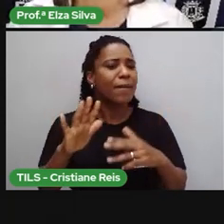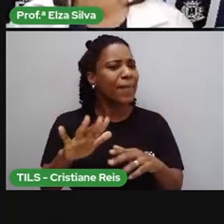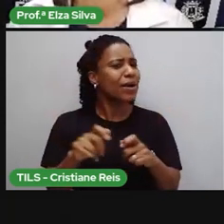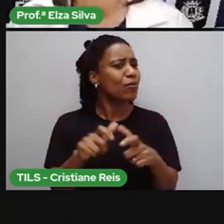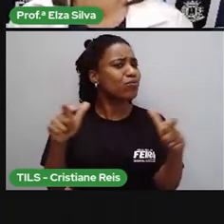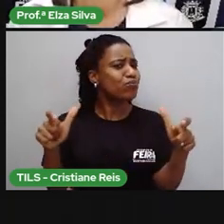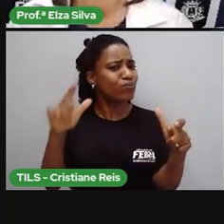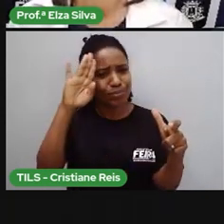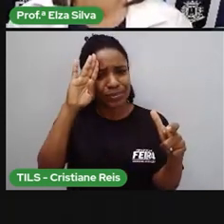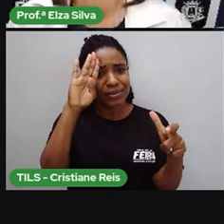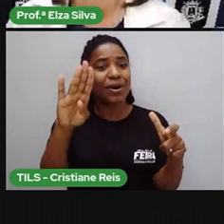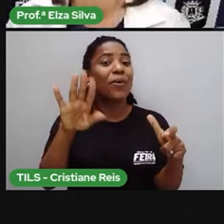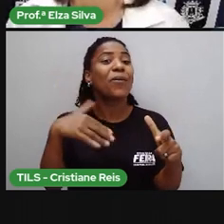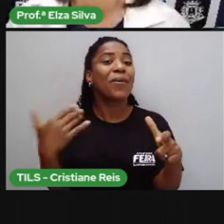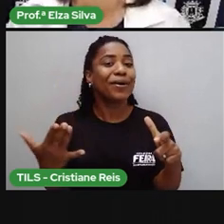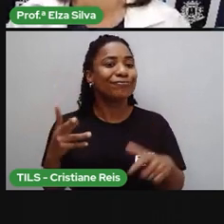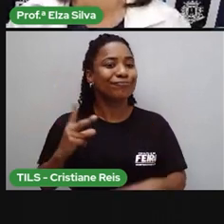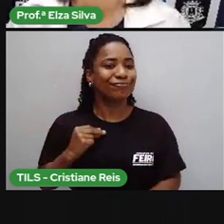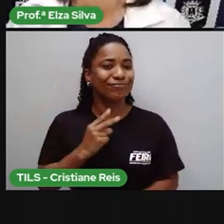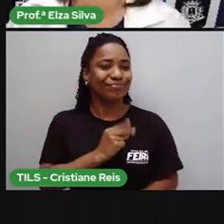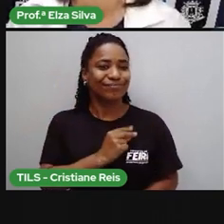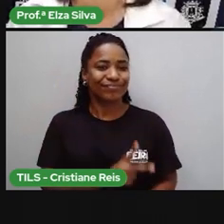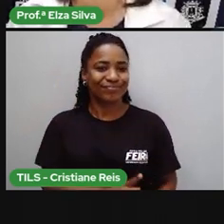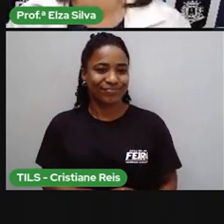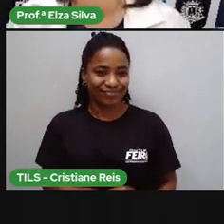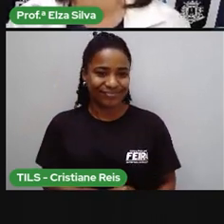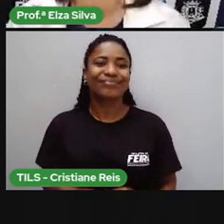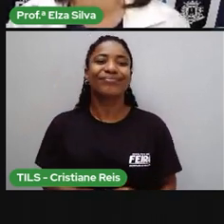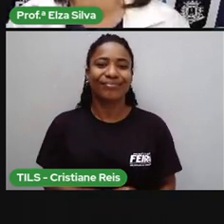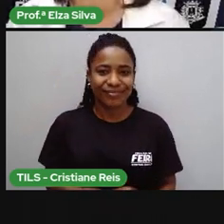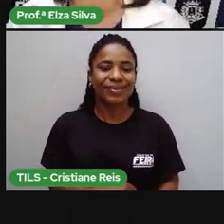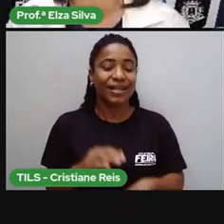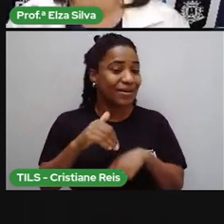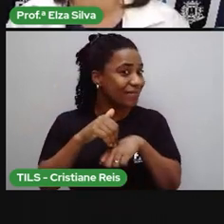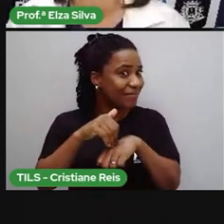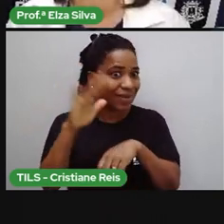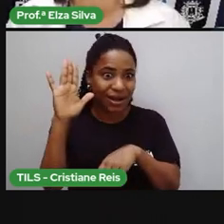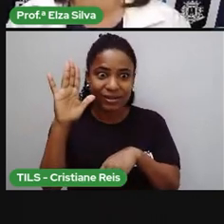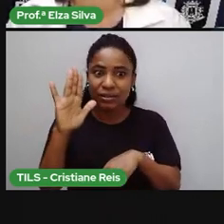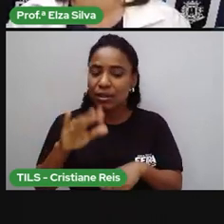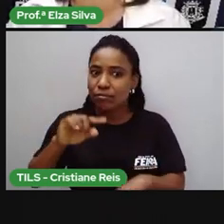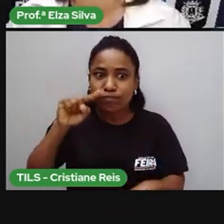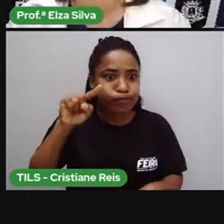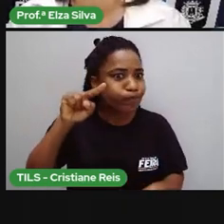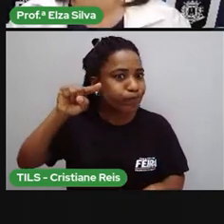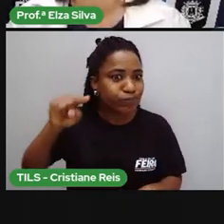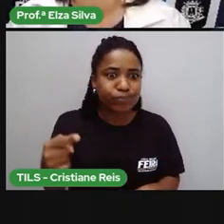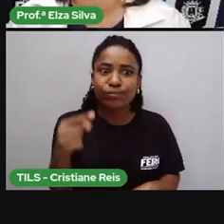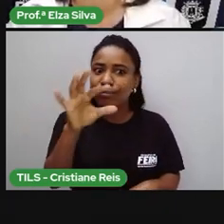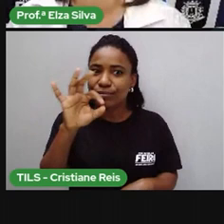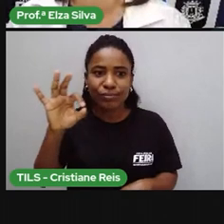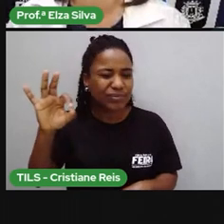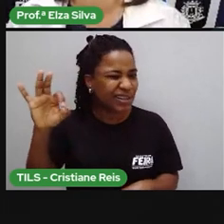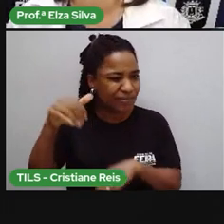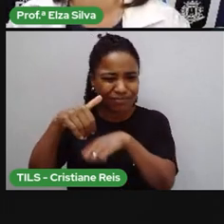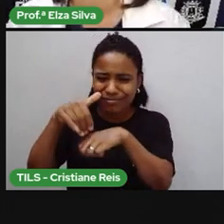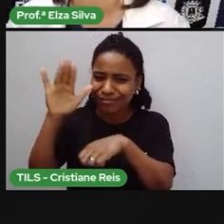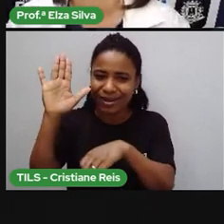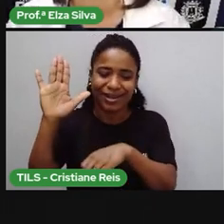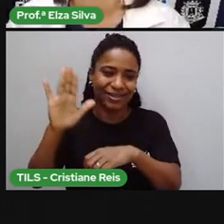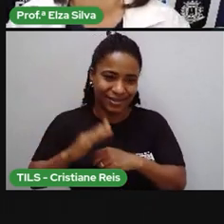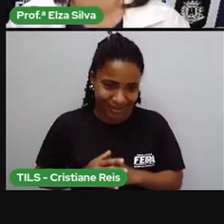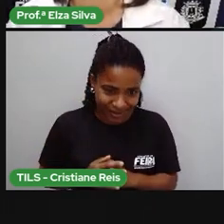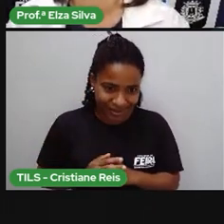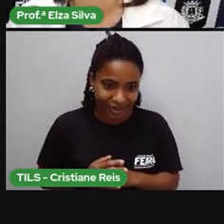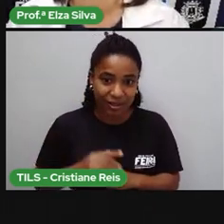principal dialeto chinês, com 1 bilhão e 300 milhões de falantes. Em segundo lugar aparece o espanhol com